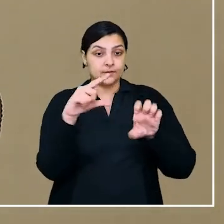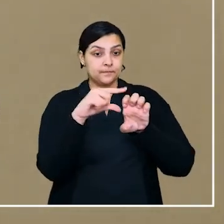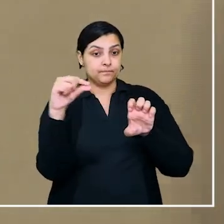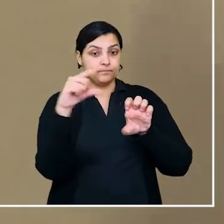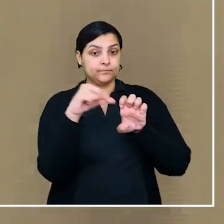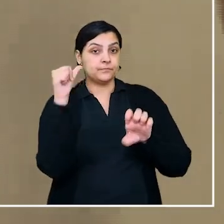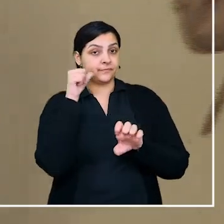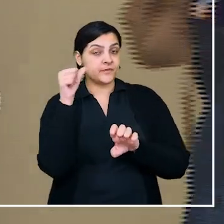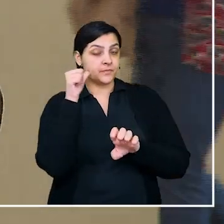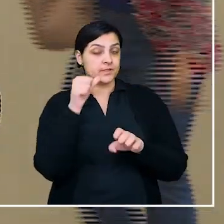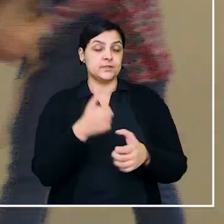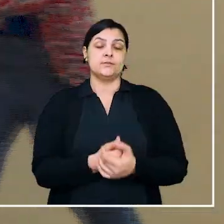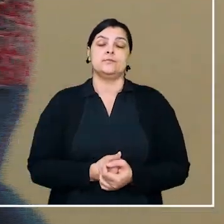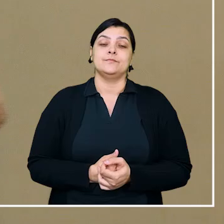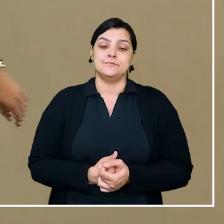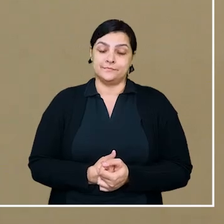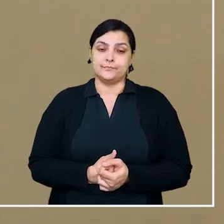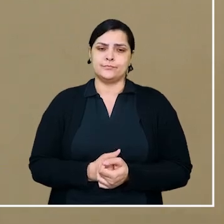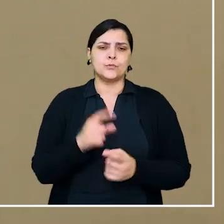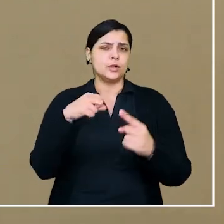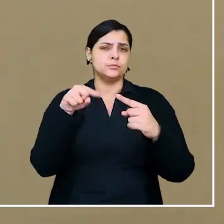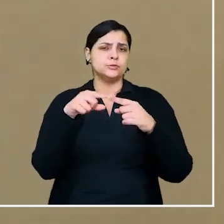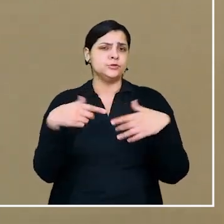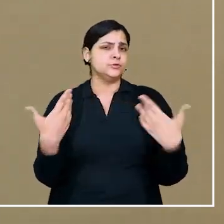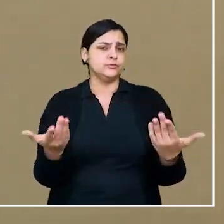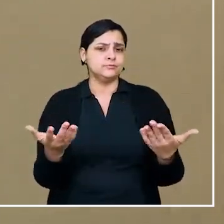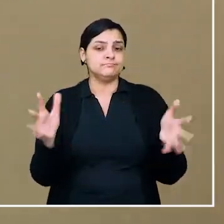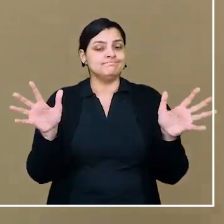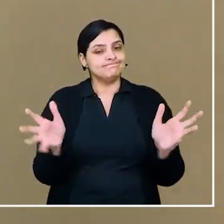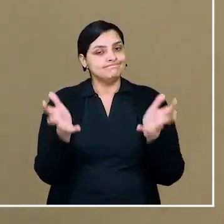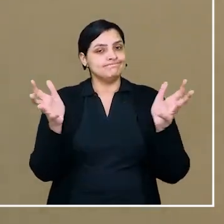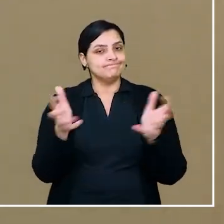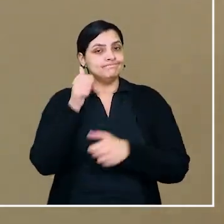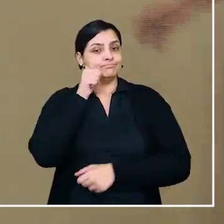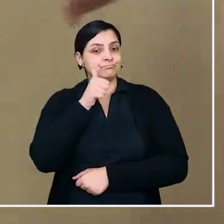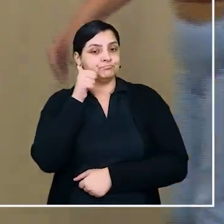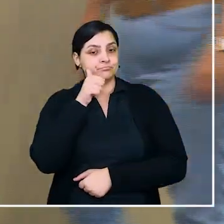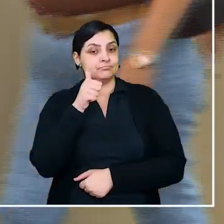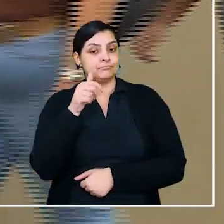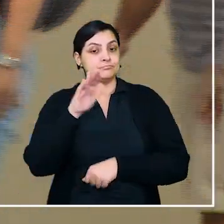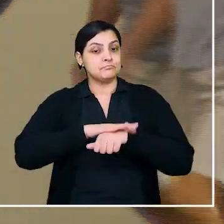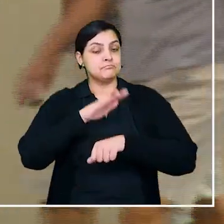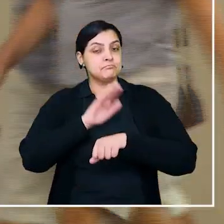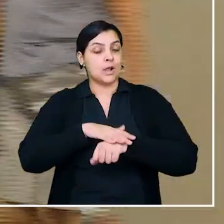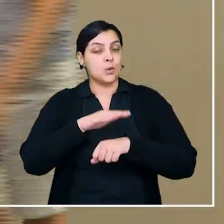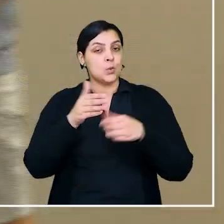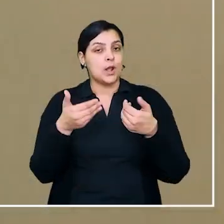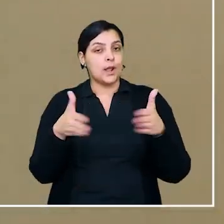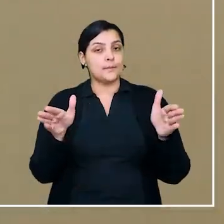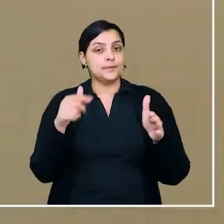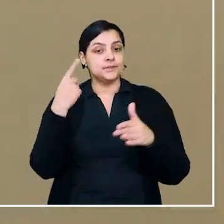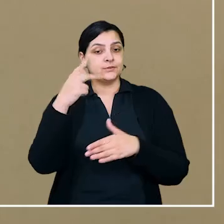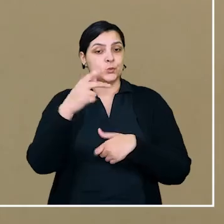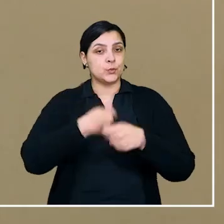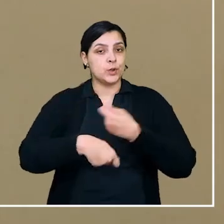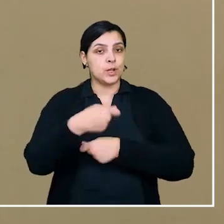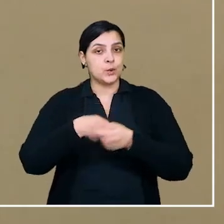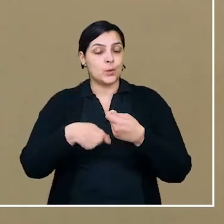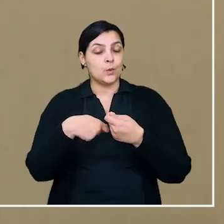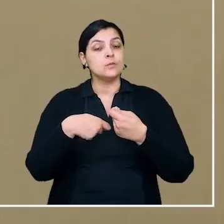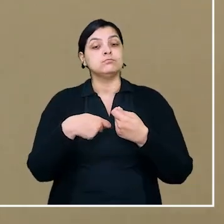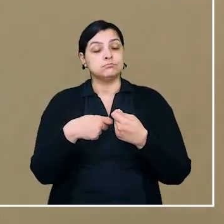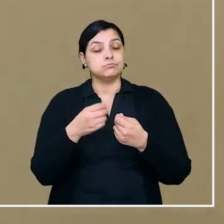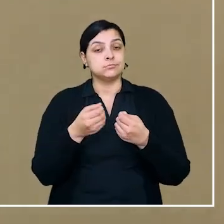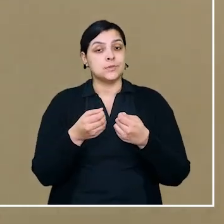Empreendedorismo Feminino. O objetivo é incentivar mulheres a abrirem o próprio negócio e ampliar